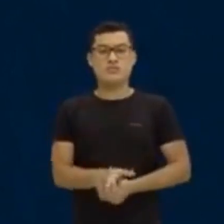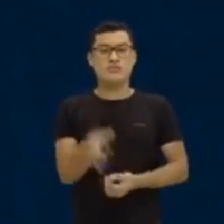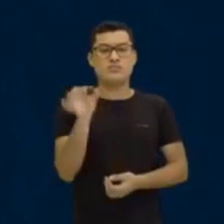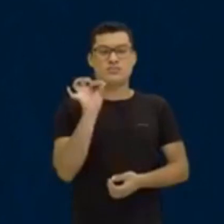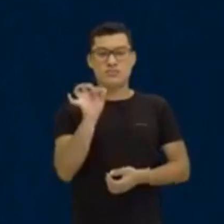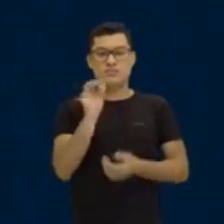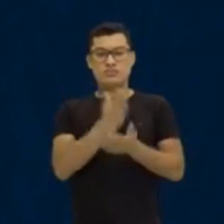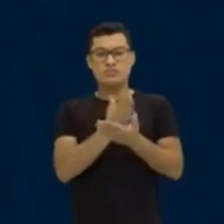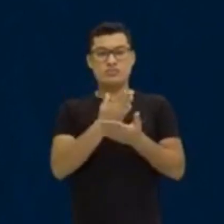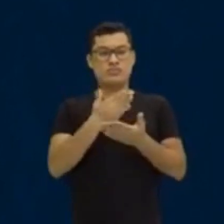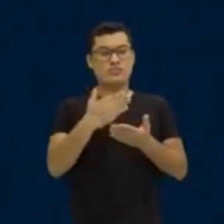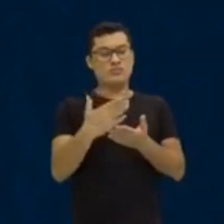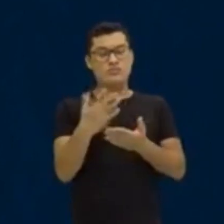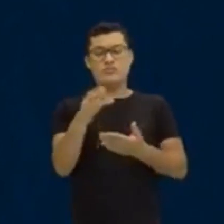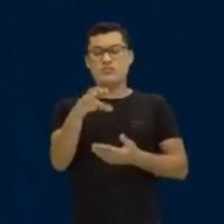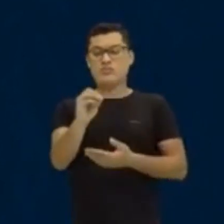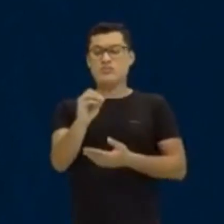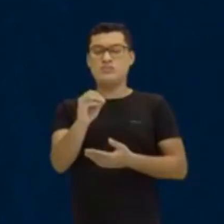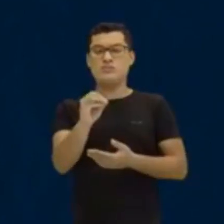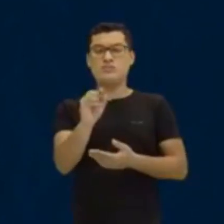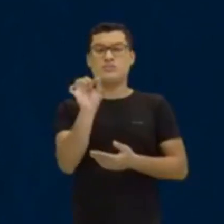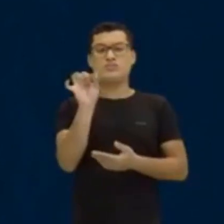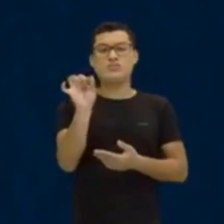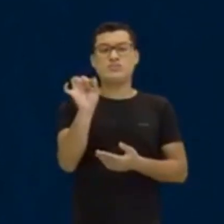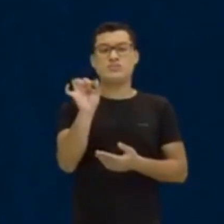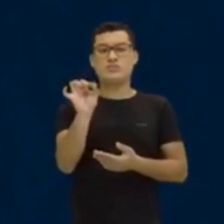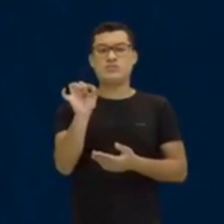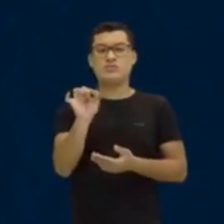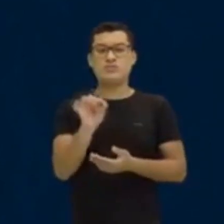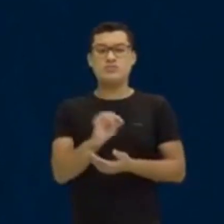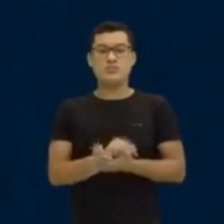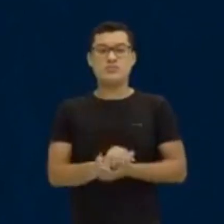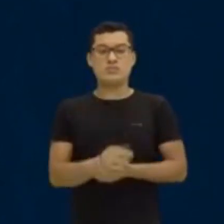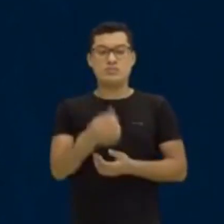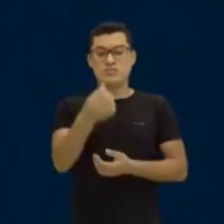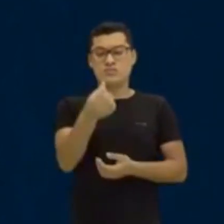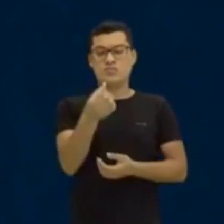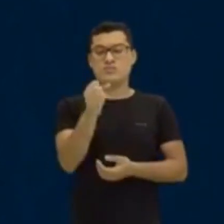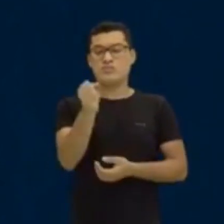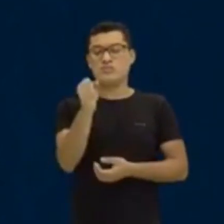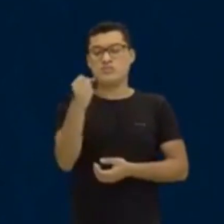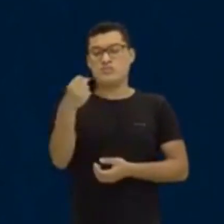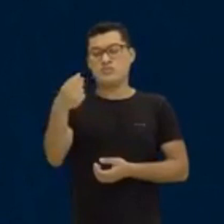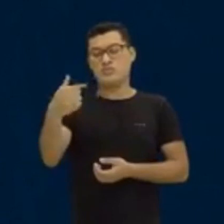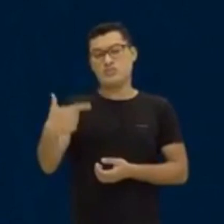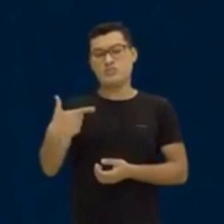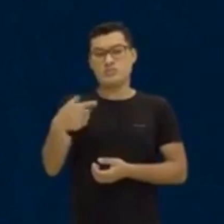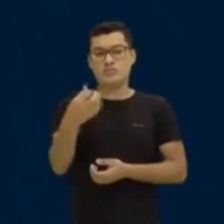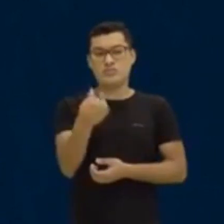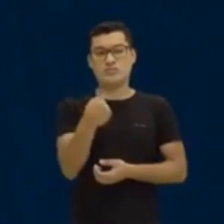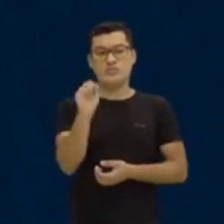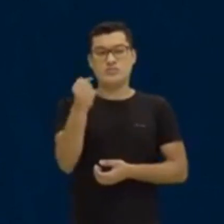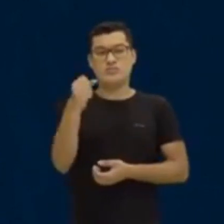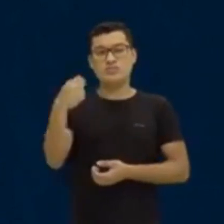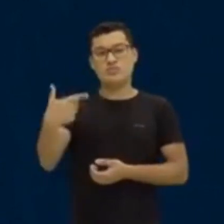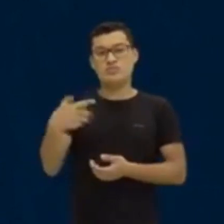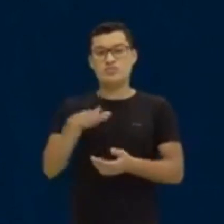Começa com 0, repara. Quem está se repetindo? Ah, o 6, 8, 2. Então, bora escrever. 6, 8, 2.